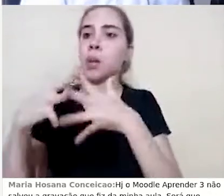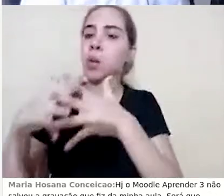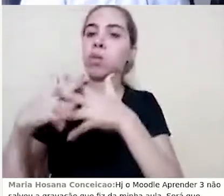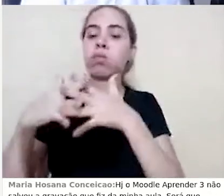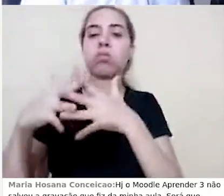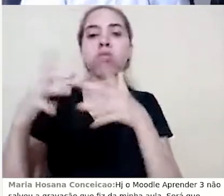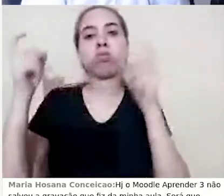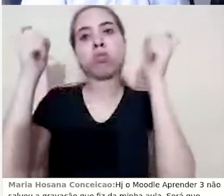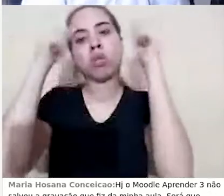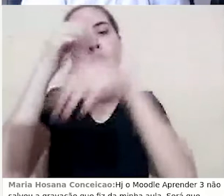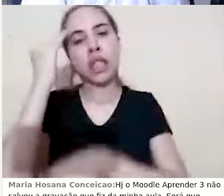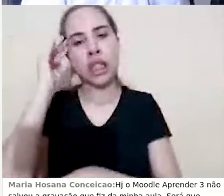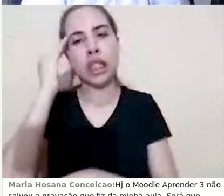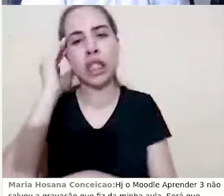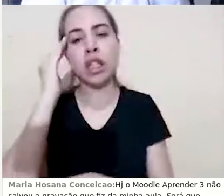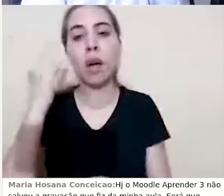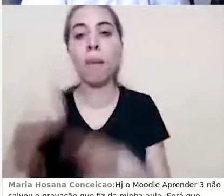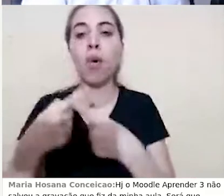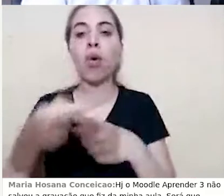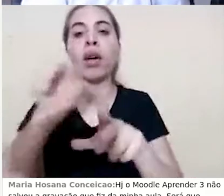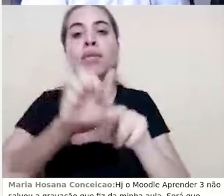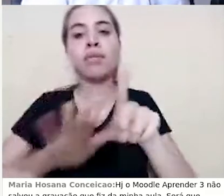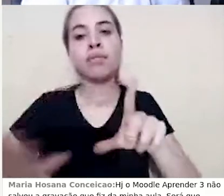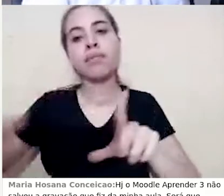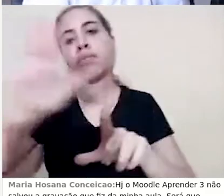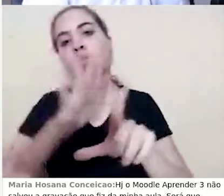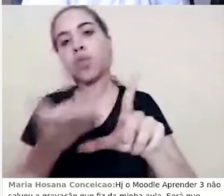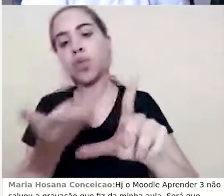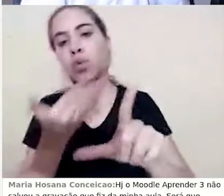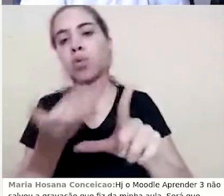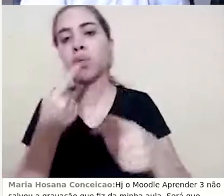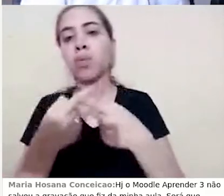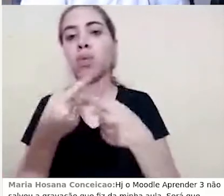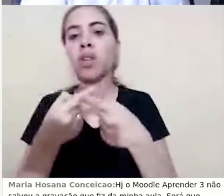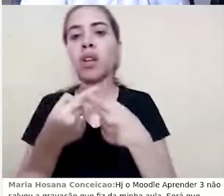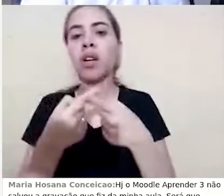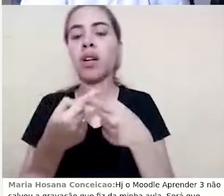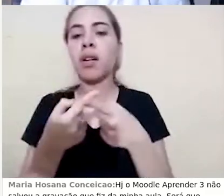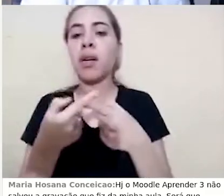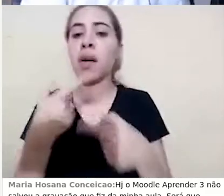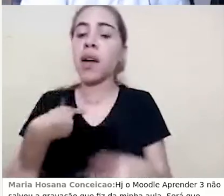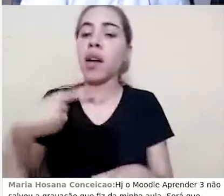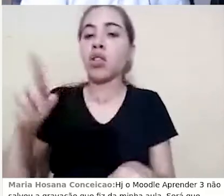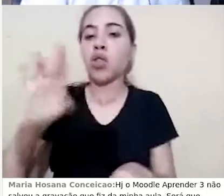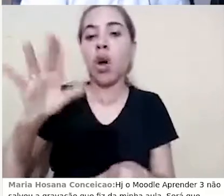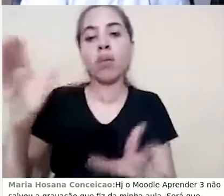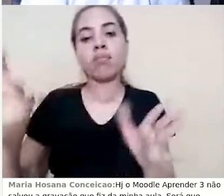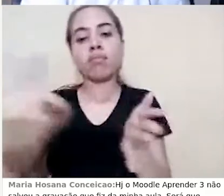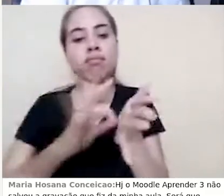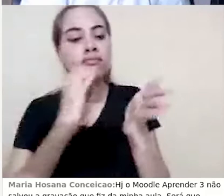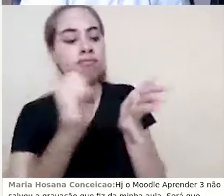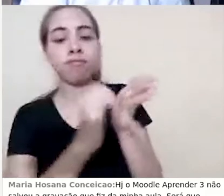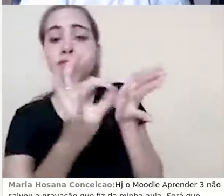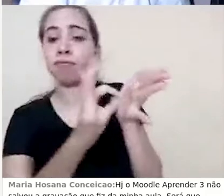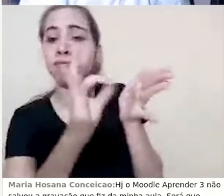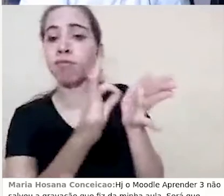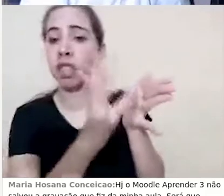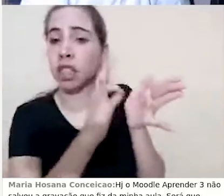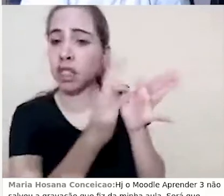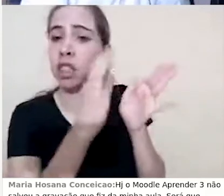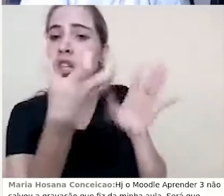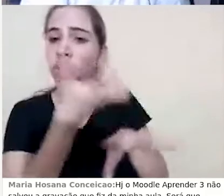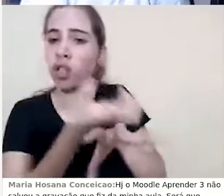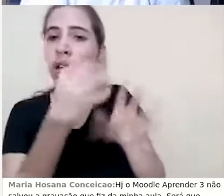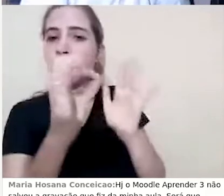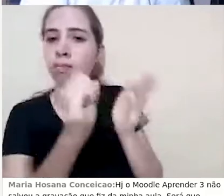proposta do Moodle, pelo menos que eu entendo como ideal, seria cadastrar todas as atividades já no início, né,